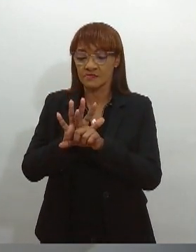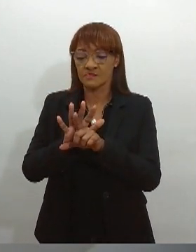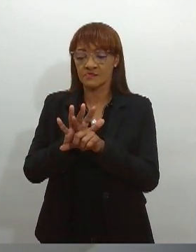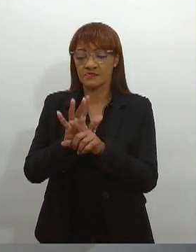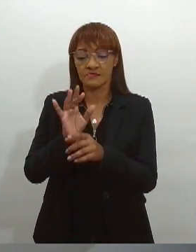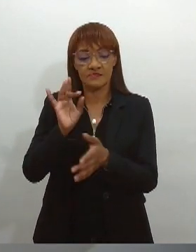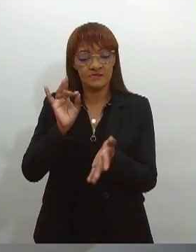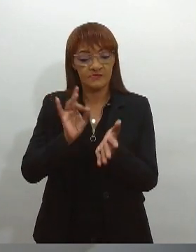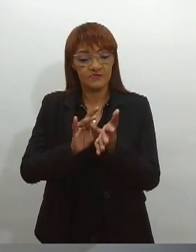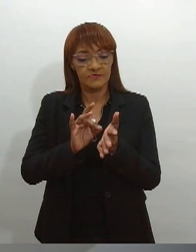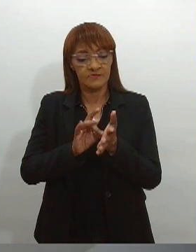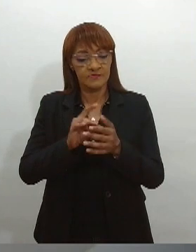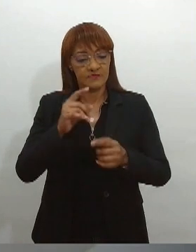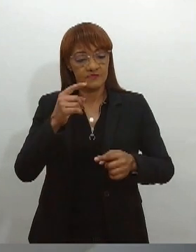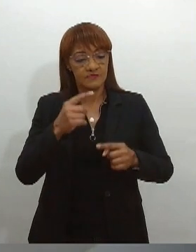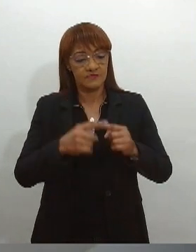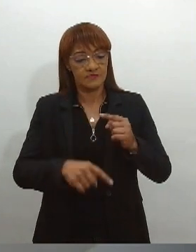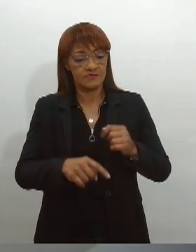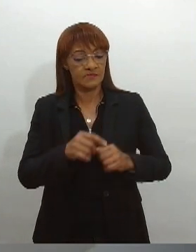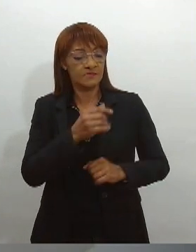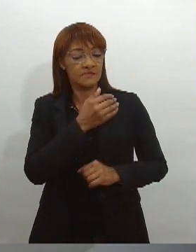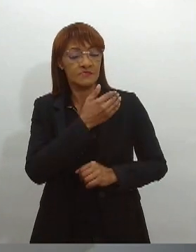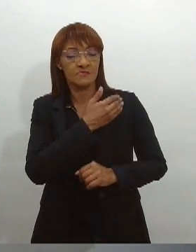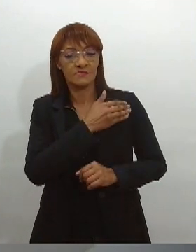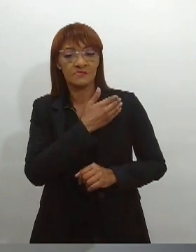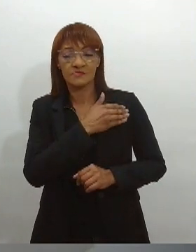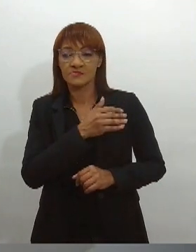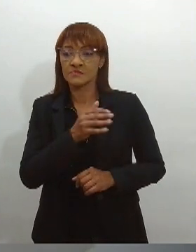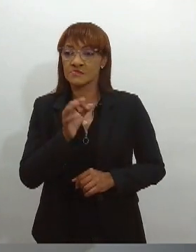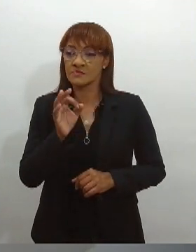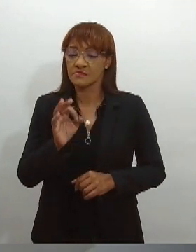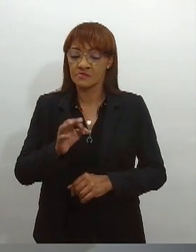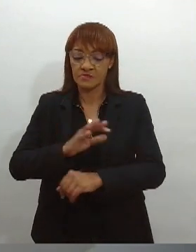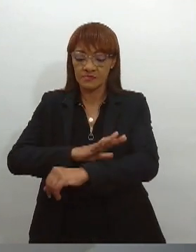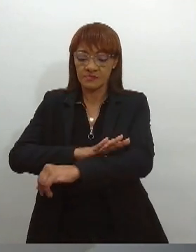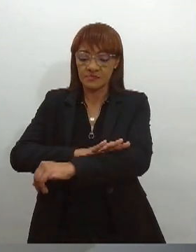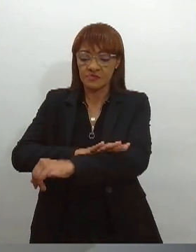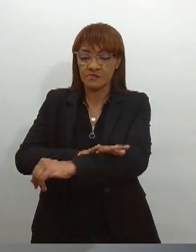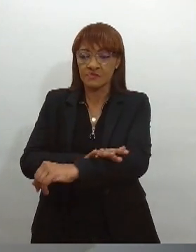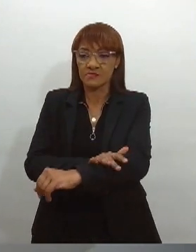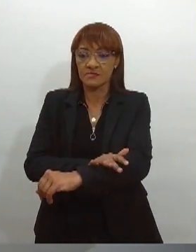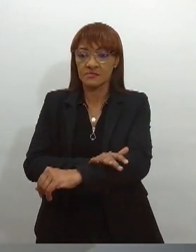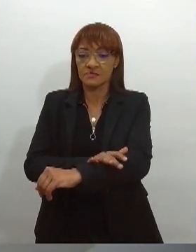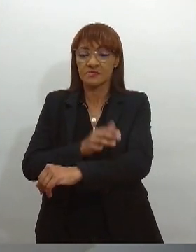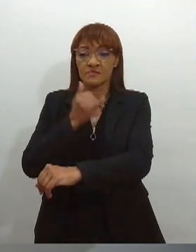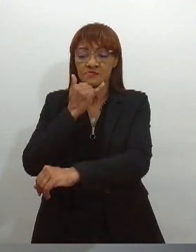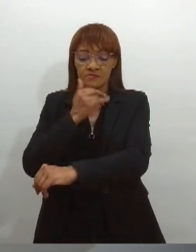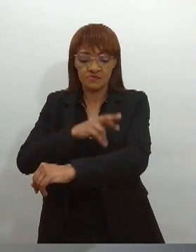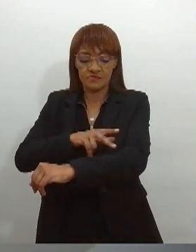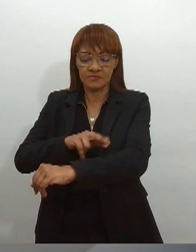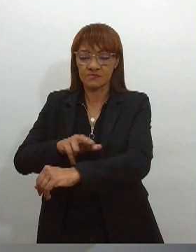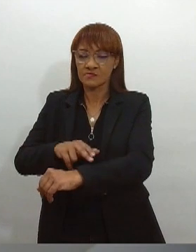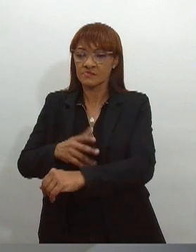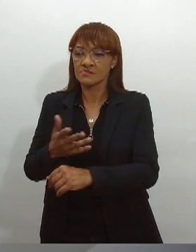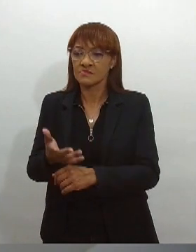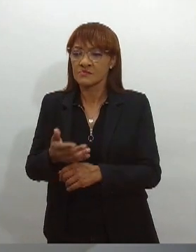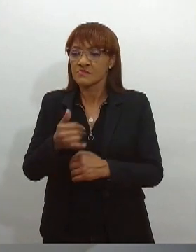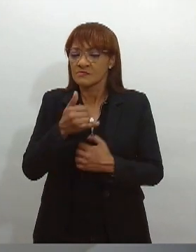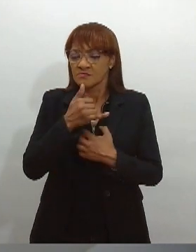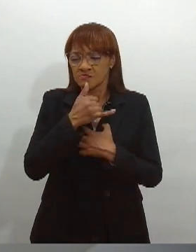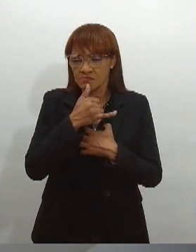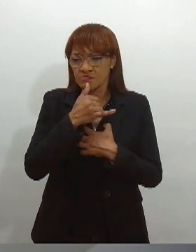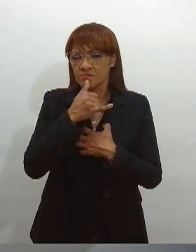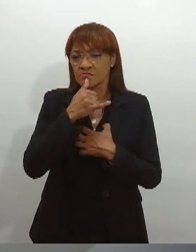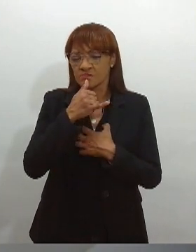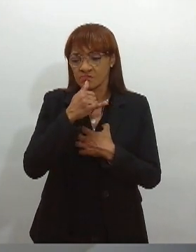combate ao preconceito, à discriminação racial. E são fatos muito tristes, né? Infelizmente, a gente está aí em